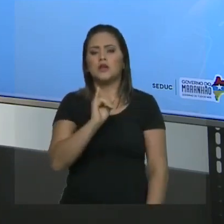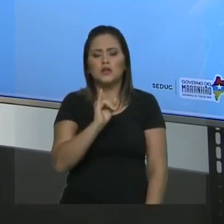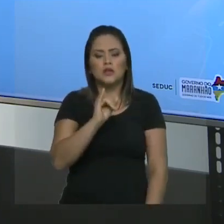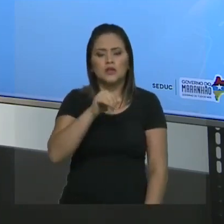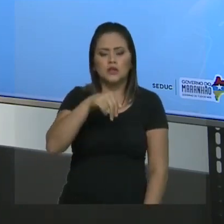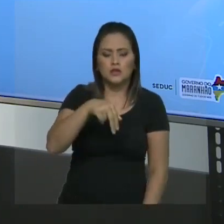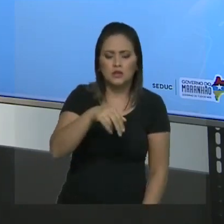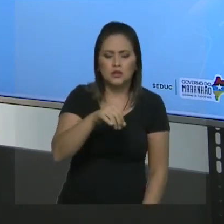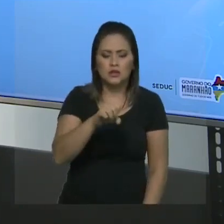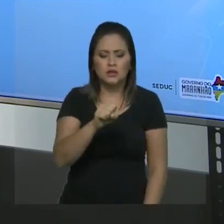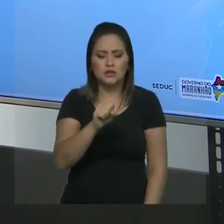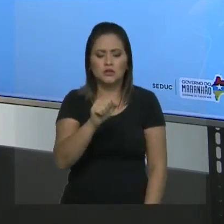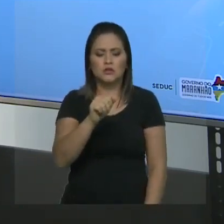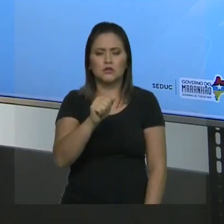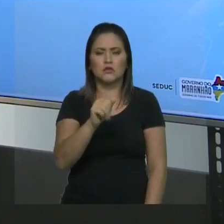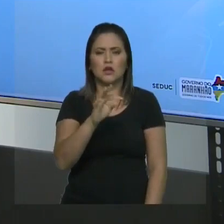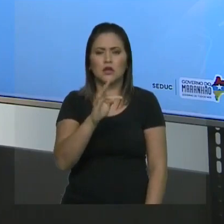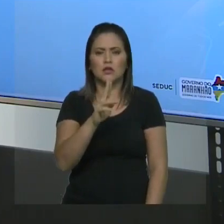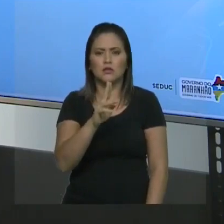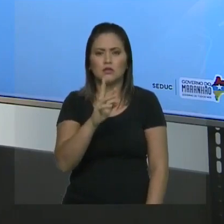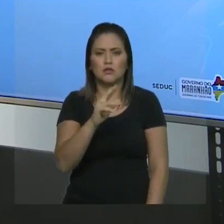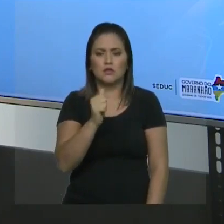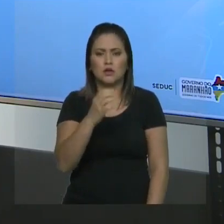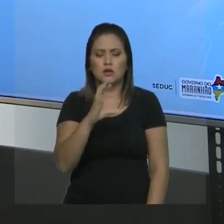numerar desta extremidade. Vamos numerar?